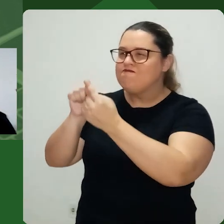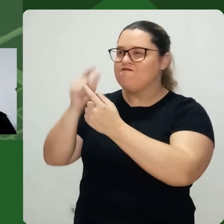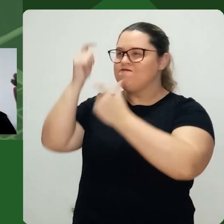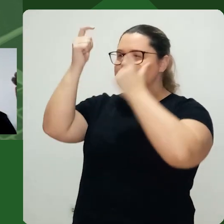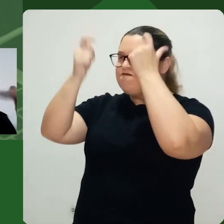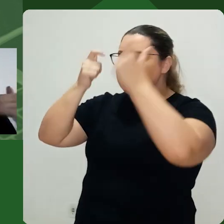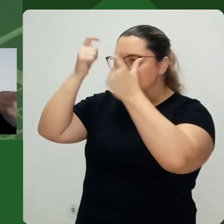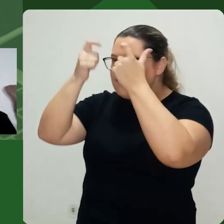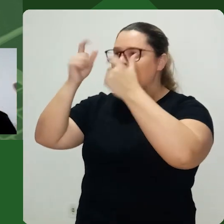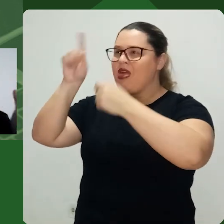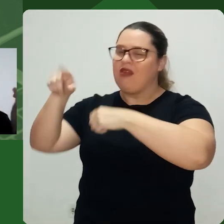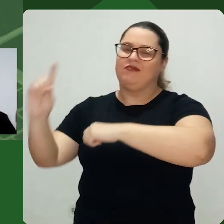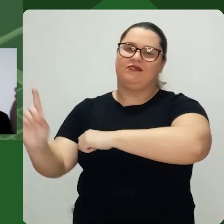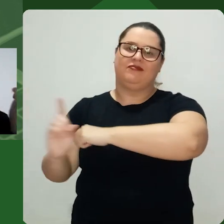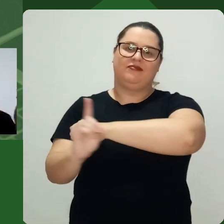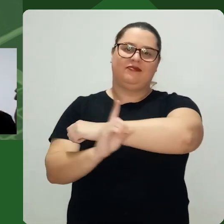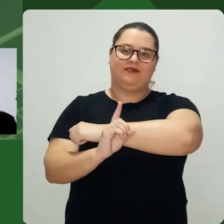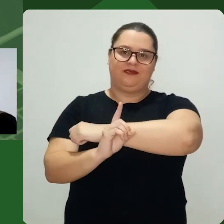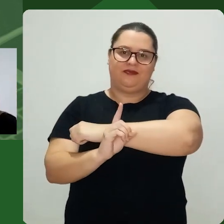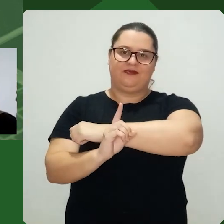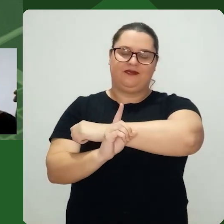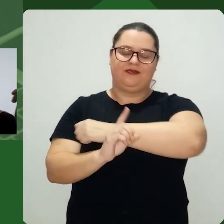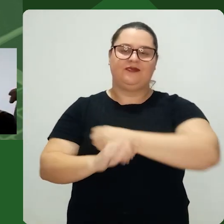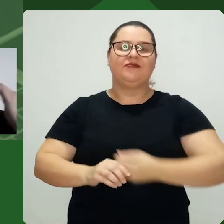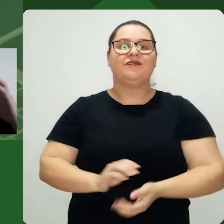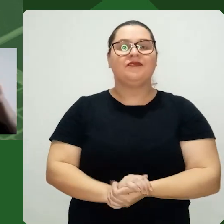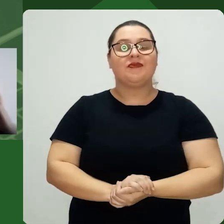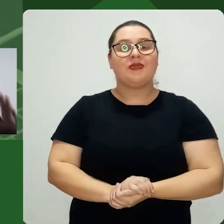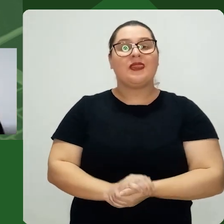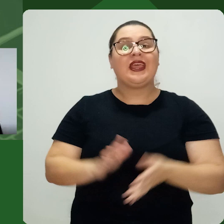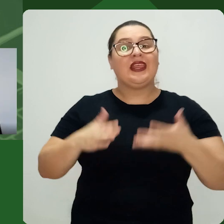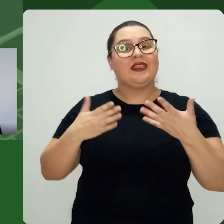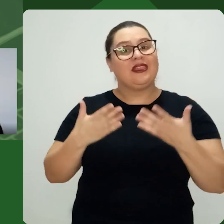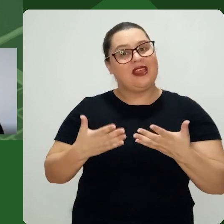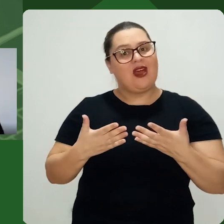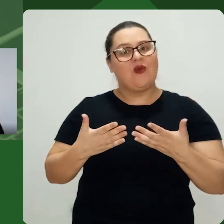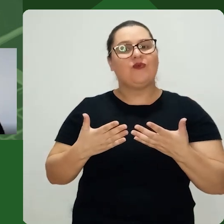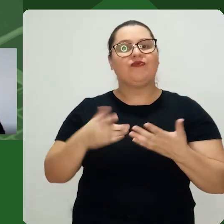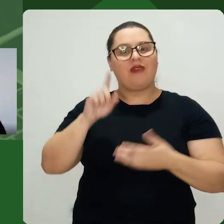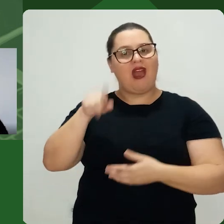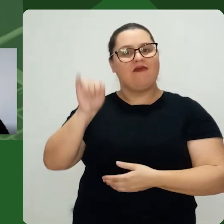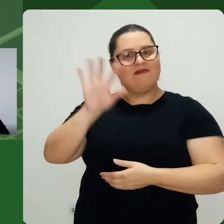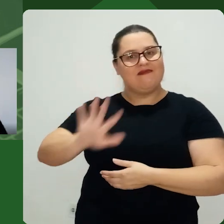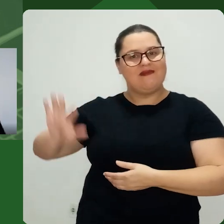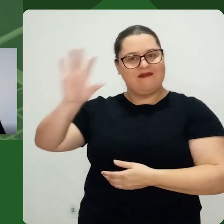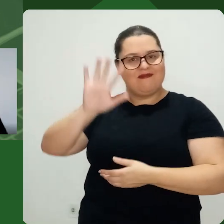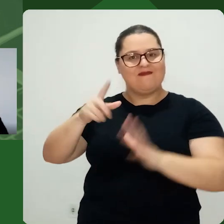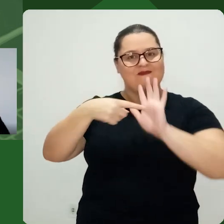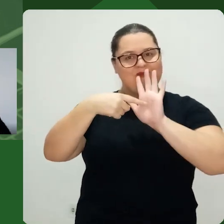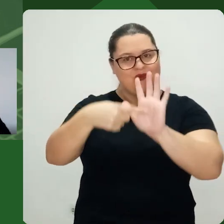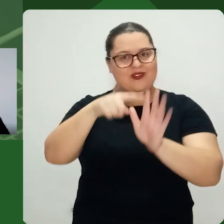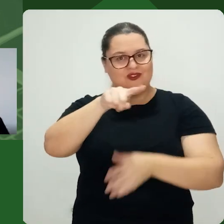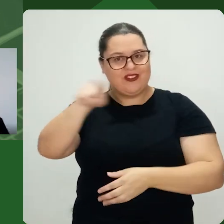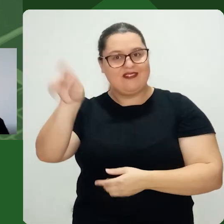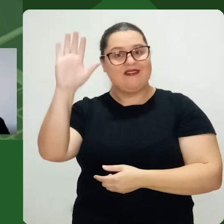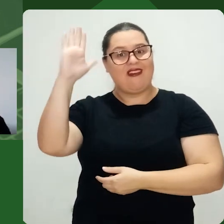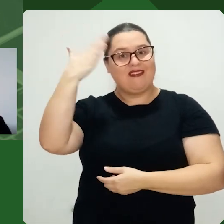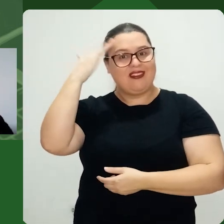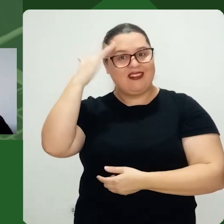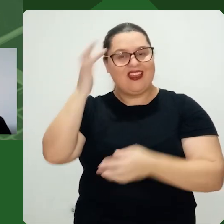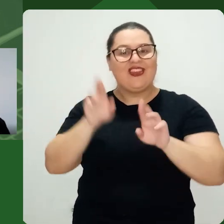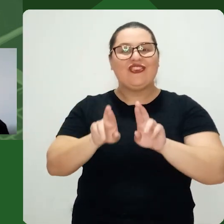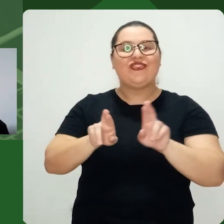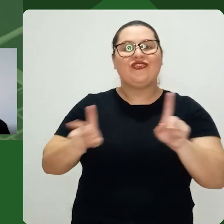devo me importar São com os meus clientes Então essa é uma figura só para vocês entenderem a